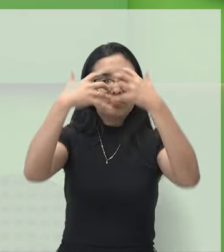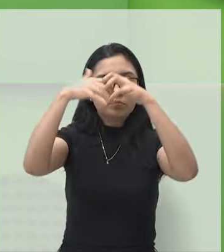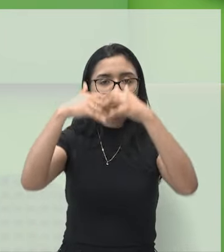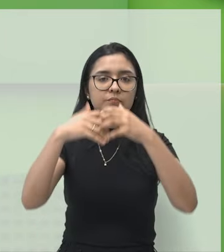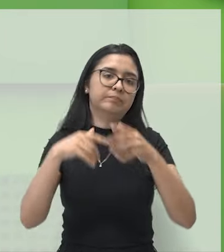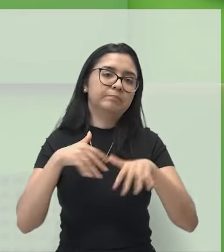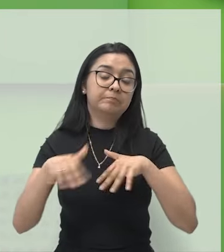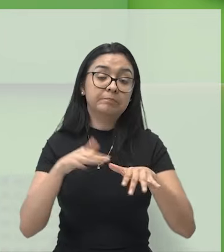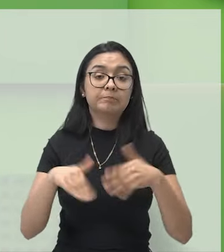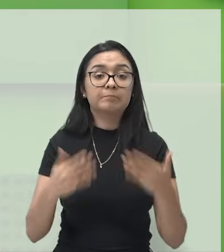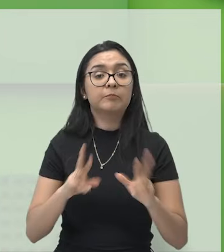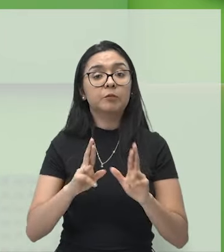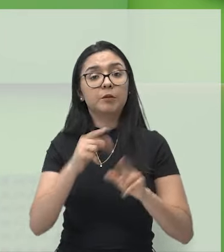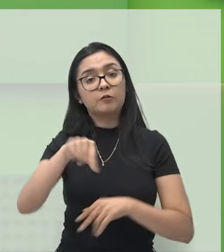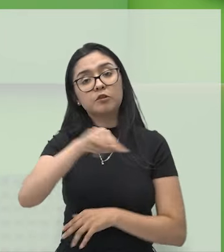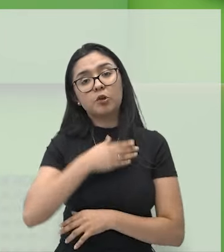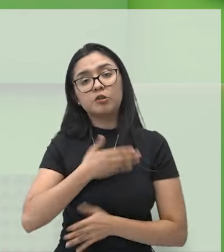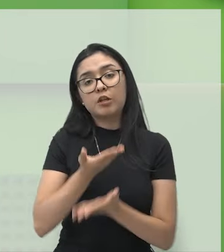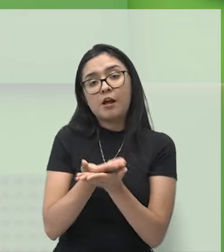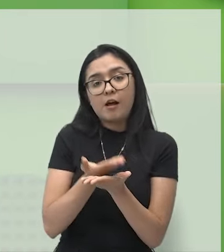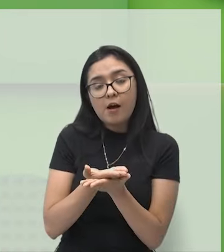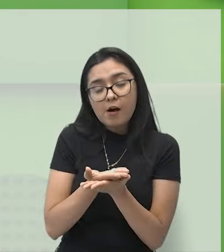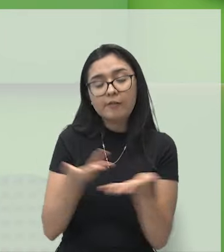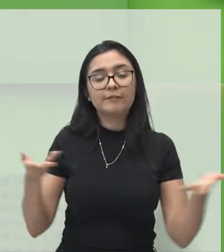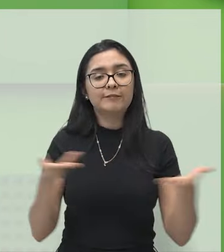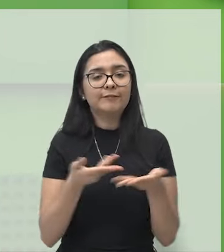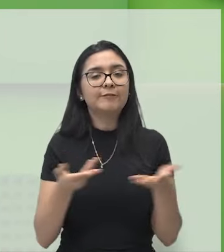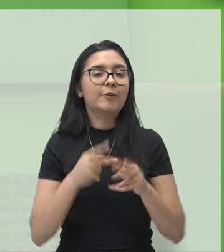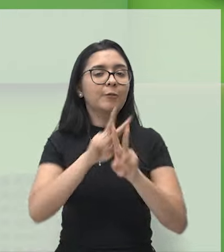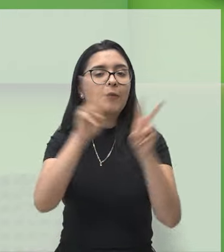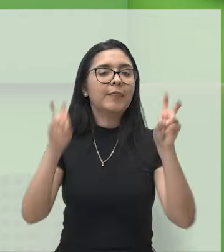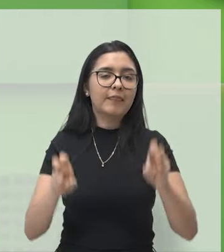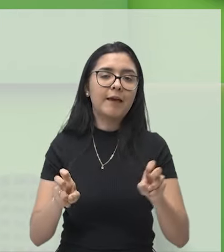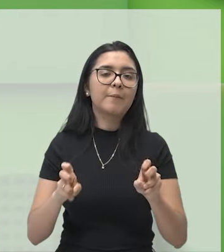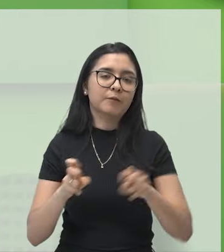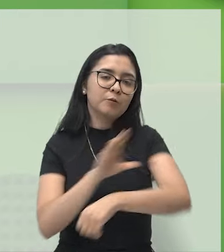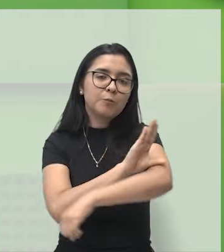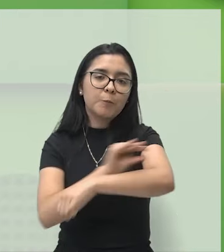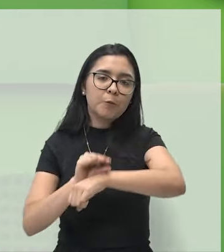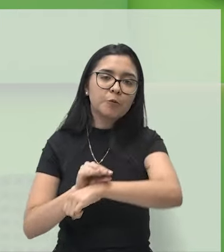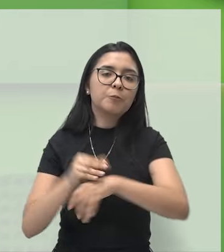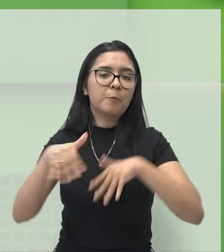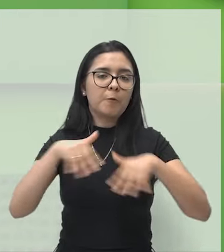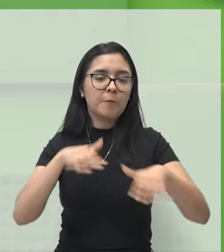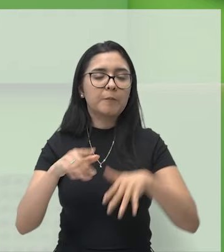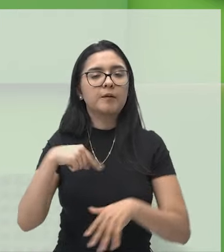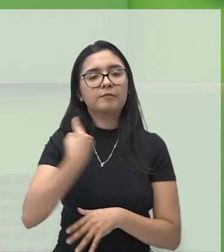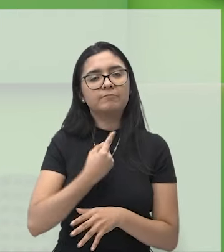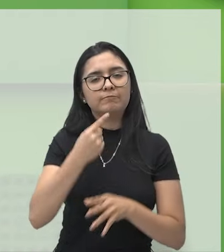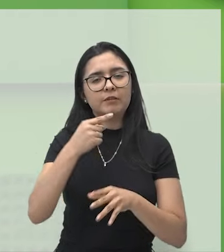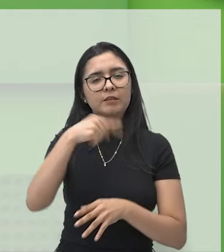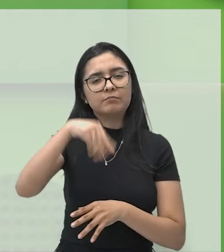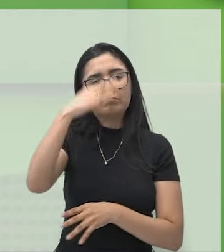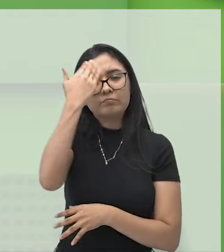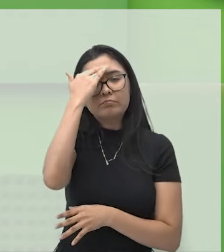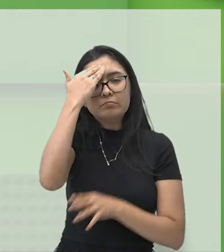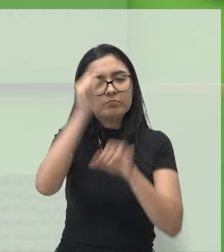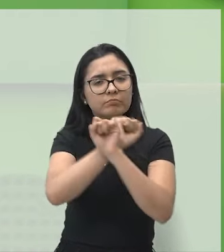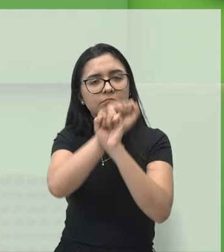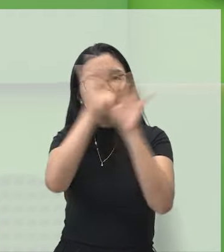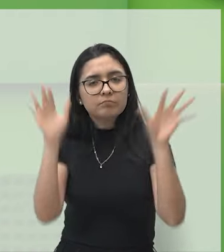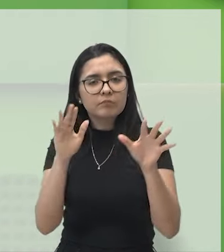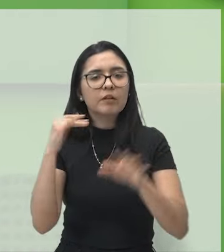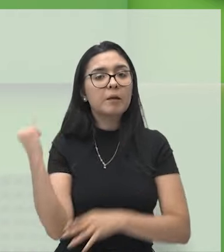Certo? Espero que você tenha gostado da nossa aula sobre o nosso sistema muscular, tenha compreendido a